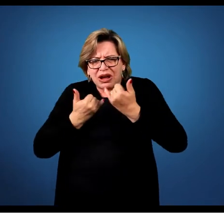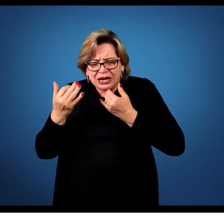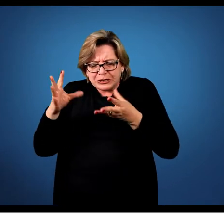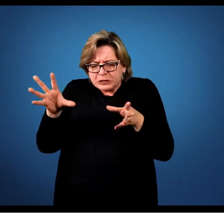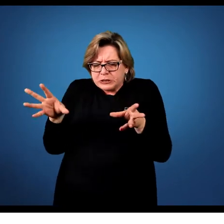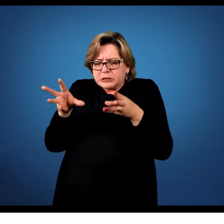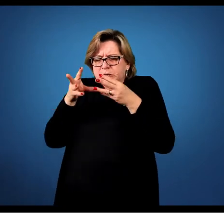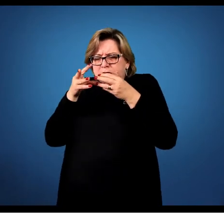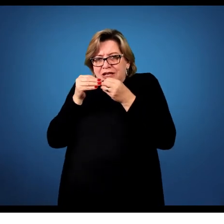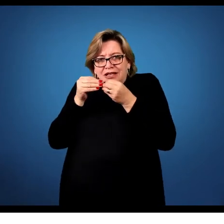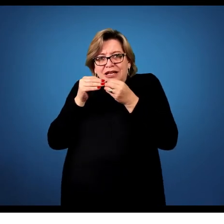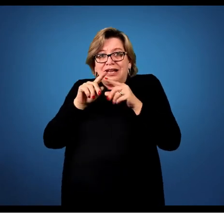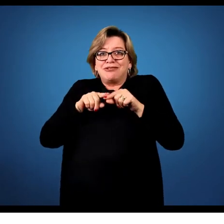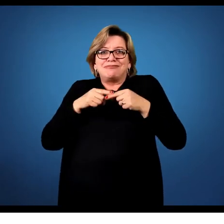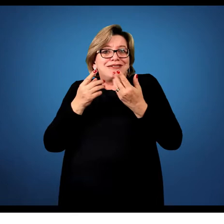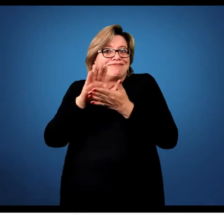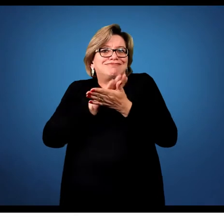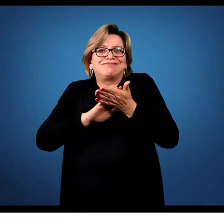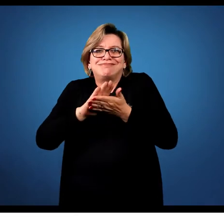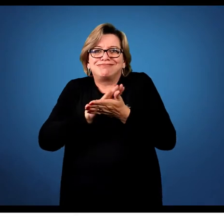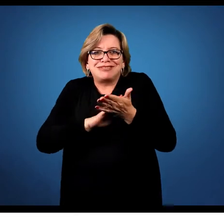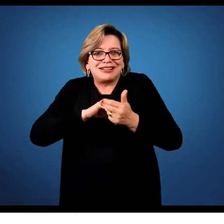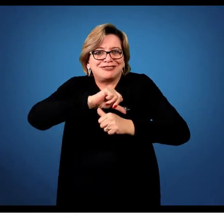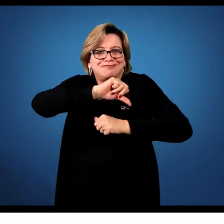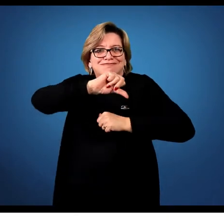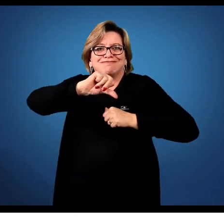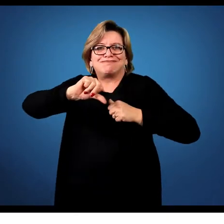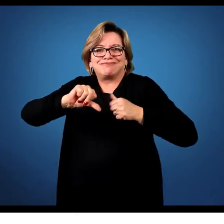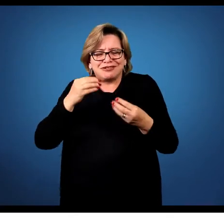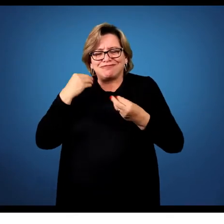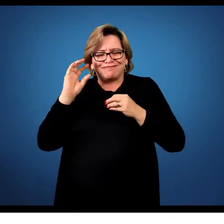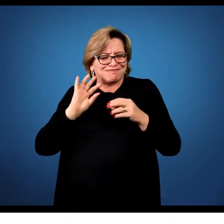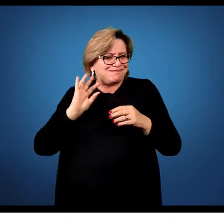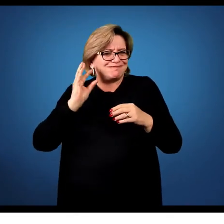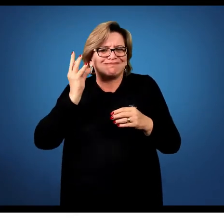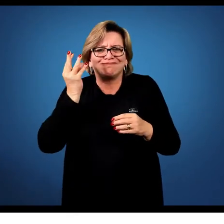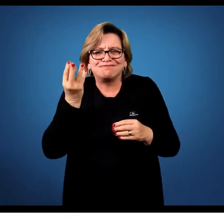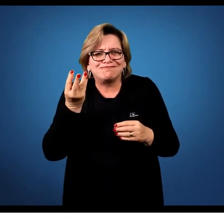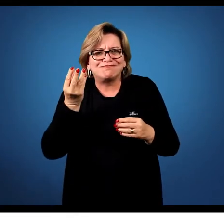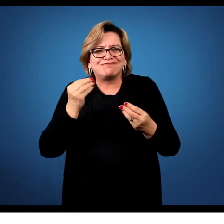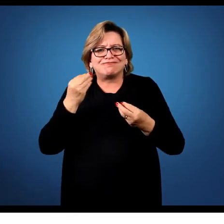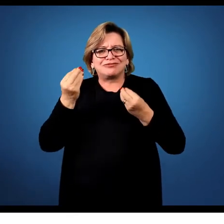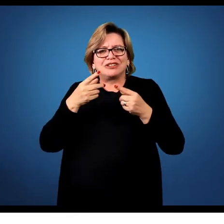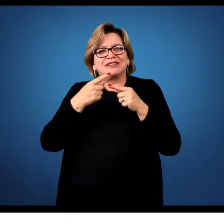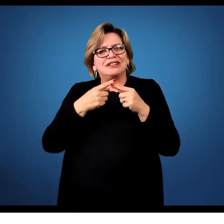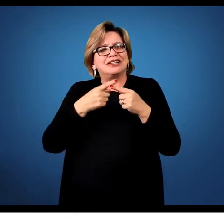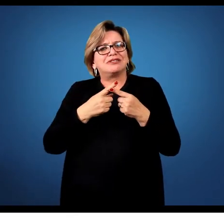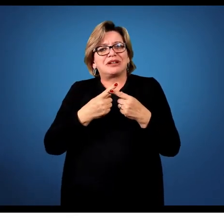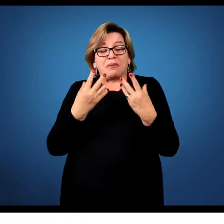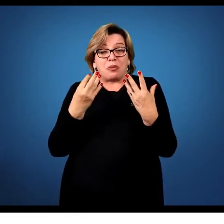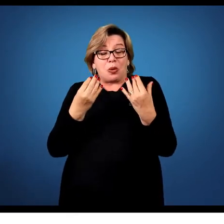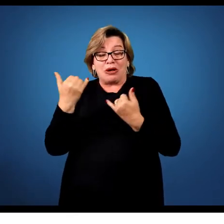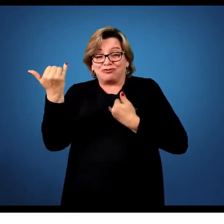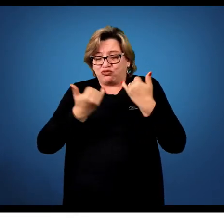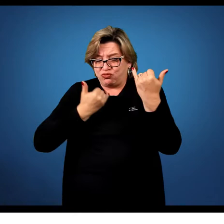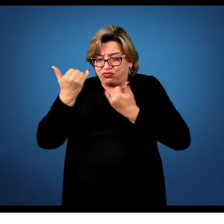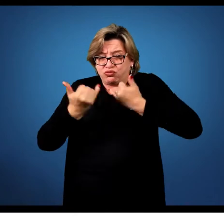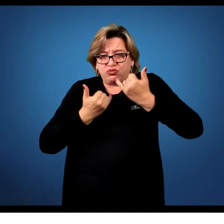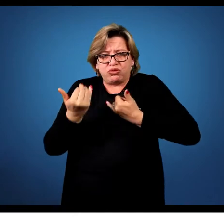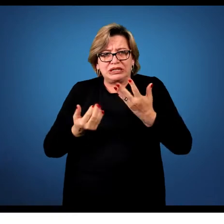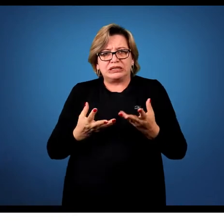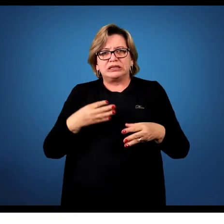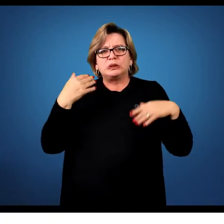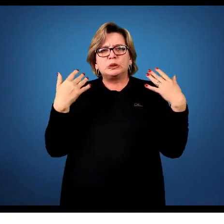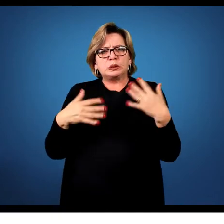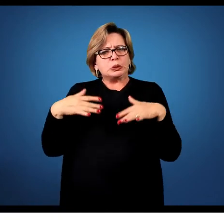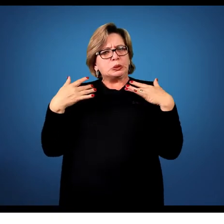não aconteceu em mim. Ele só um excesso. Eu não tive uma experiência. Por quê? Porque é excesso de informação. Ele fala